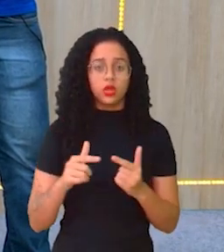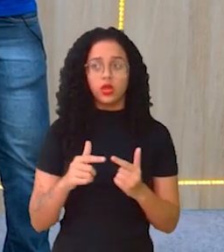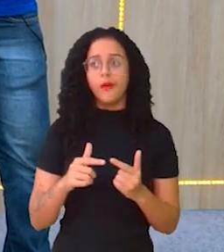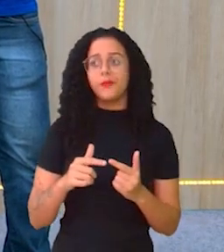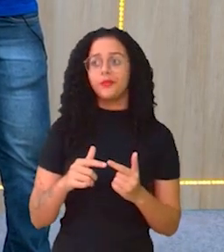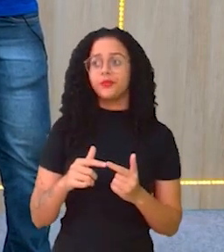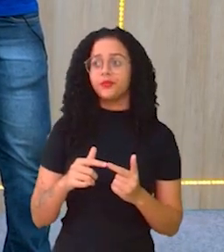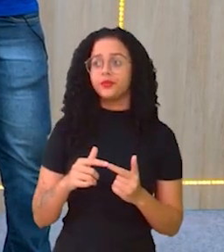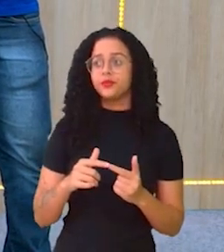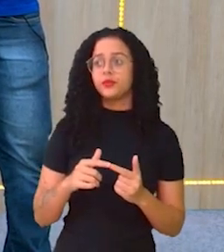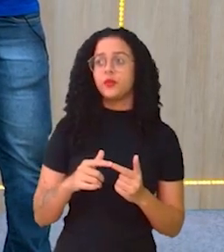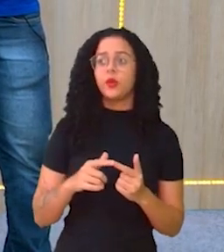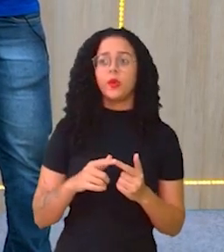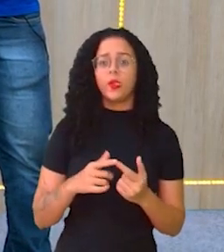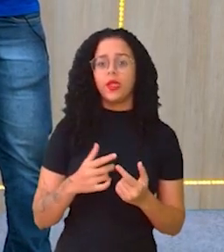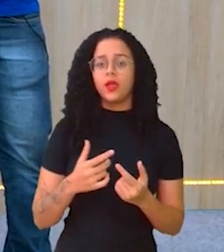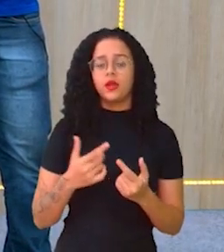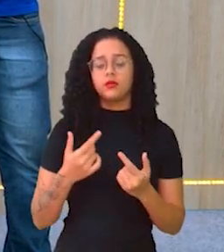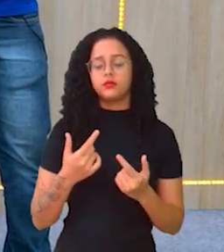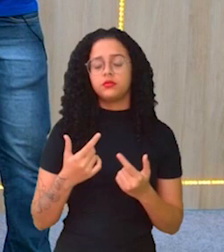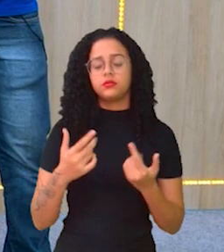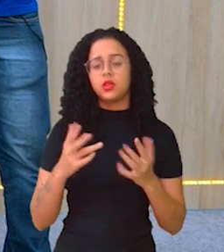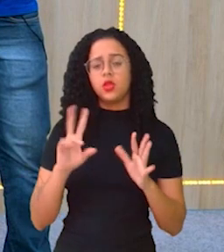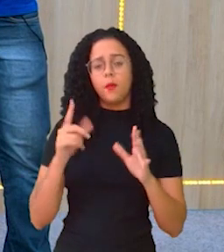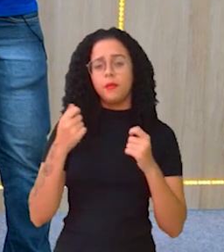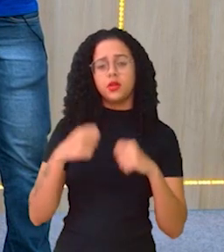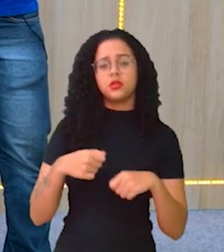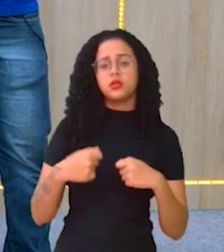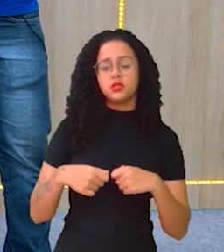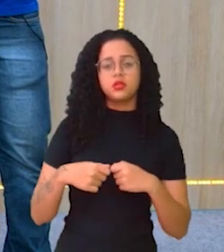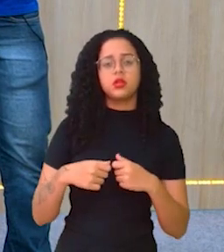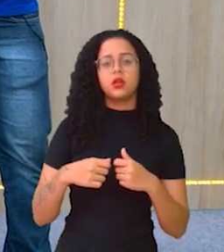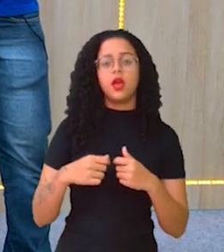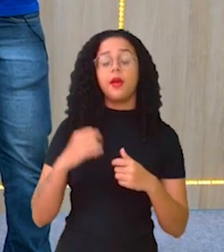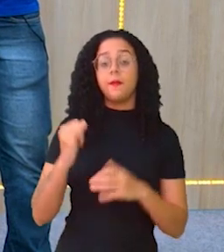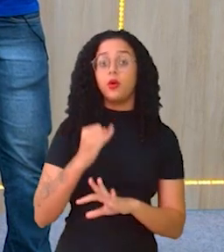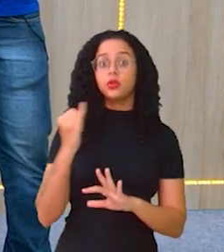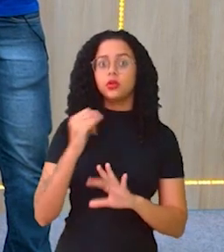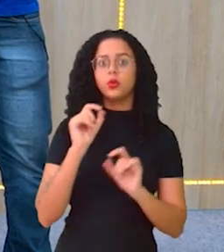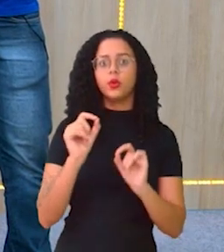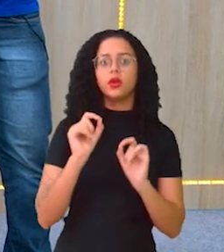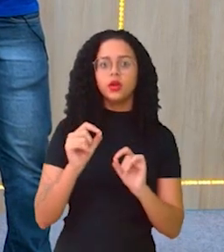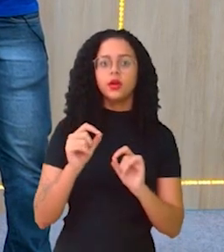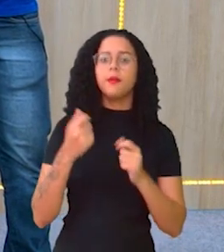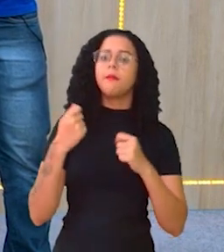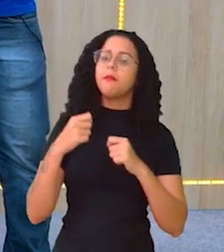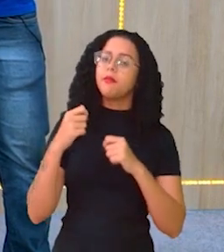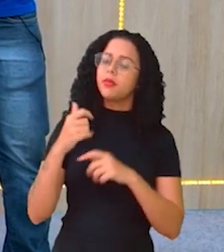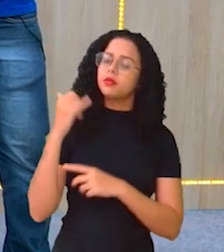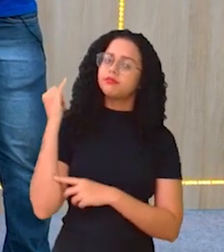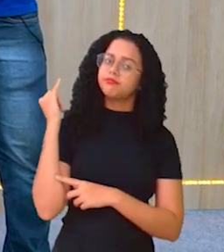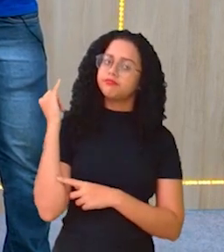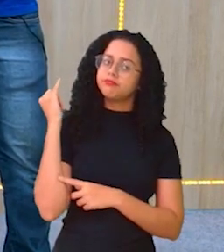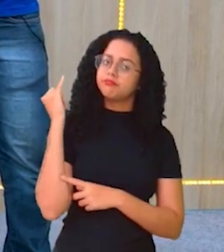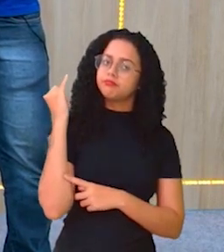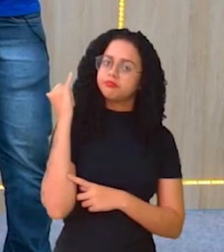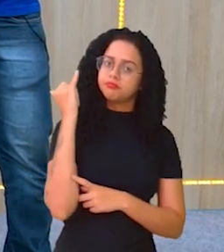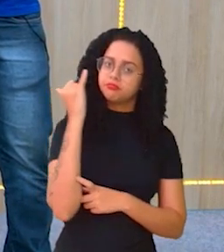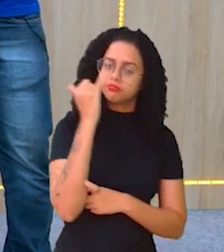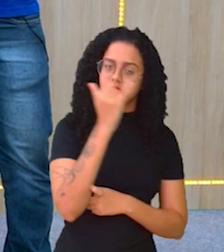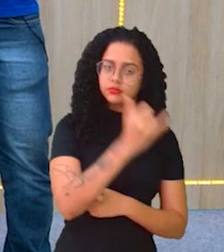De algum gatilho, Promoção, exatamente, né, é importante que seja comunicado caso haja